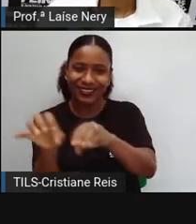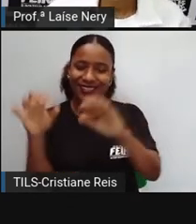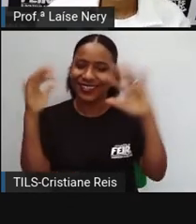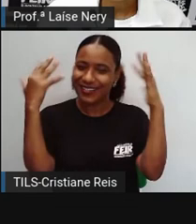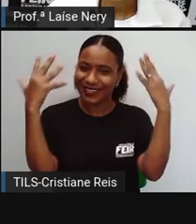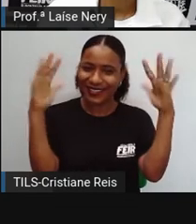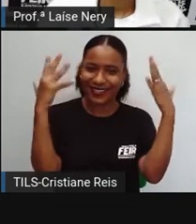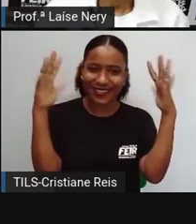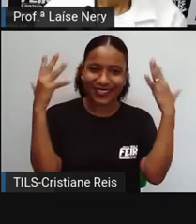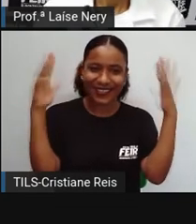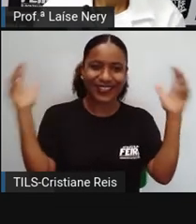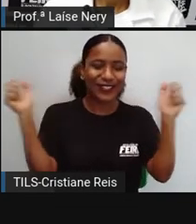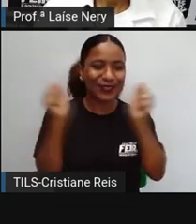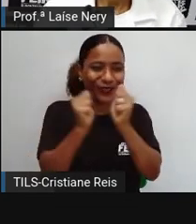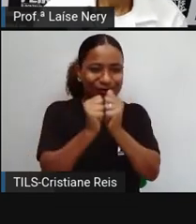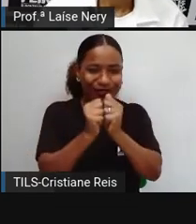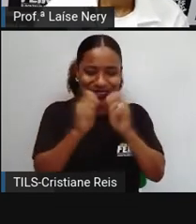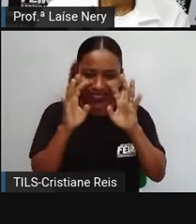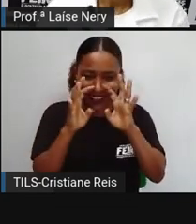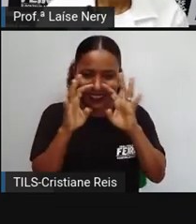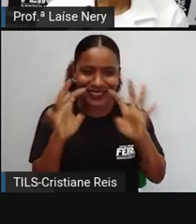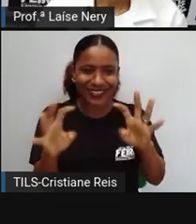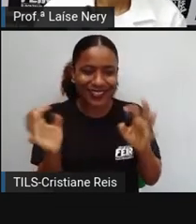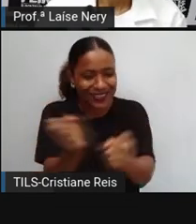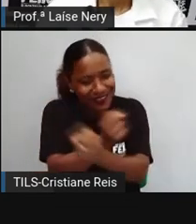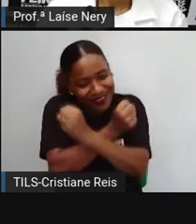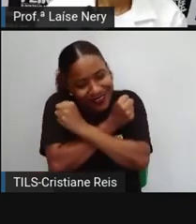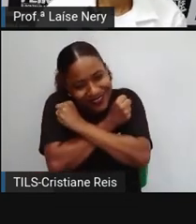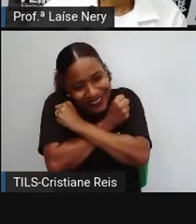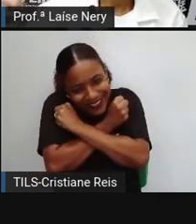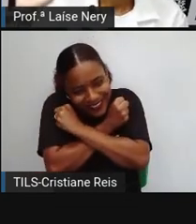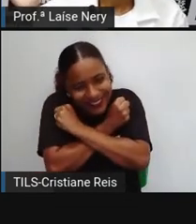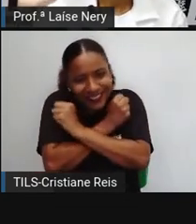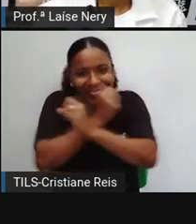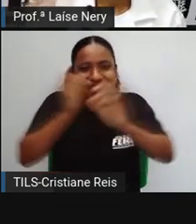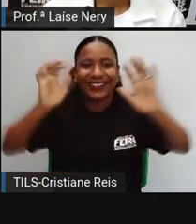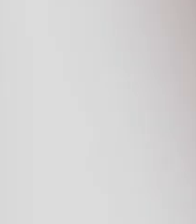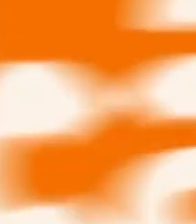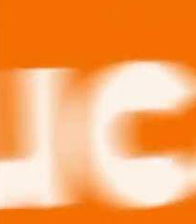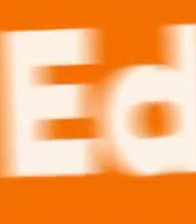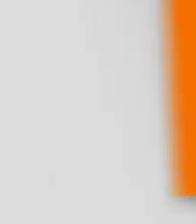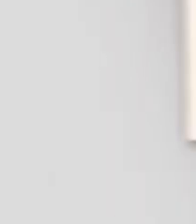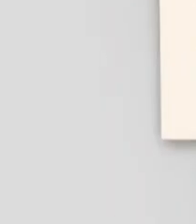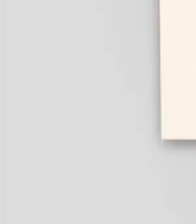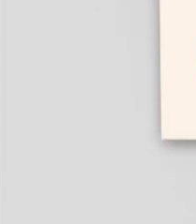comigo até aqui. Um abraço para você e fique com Deus. Até a próxima. Tchau, tchau!